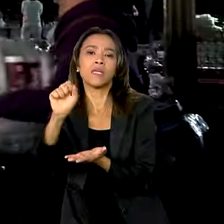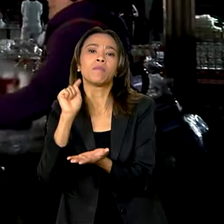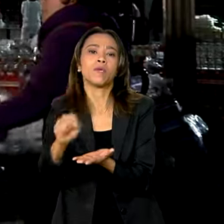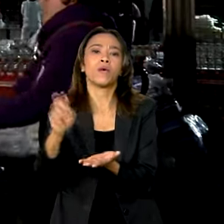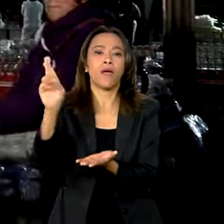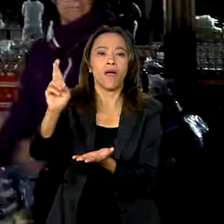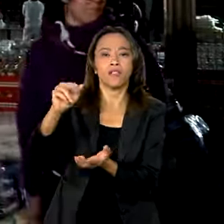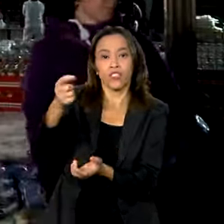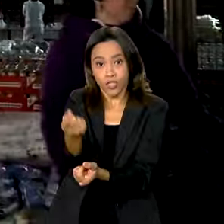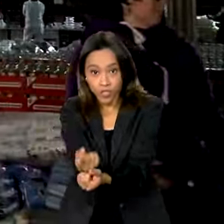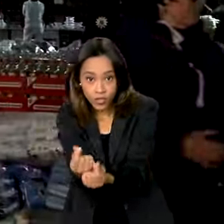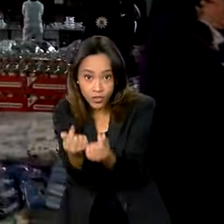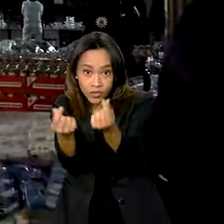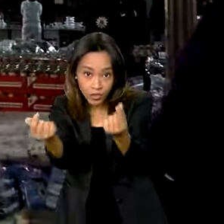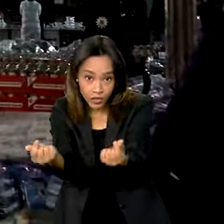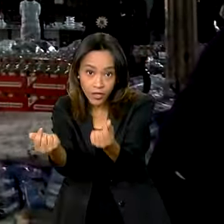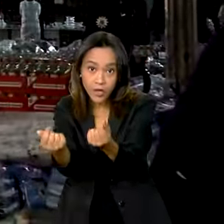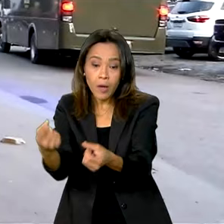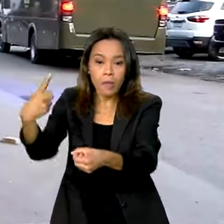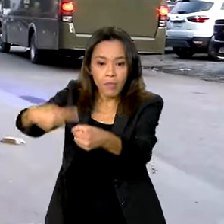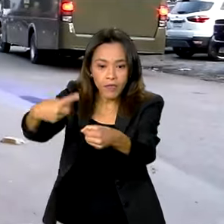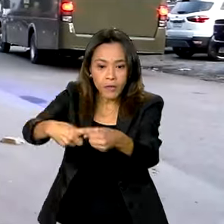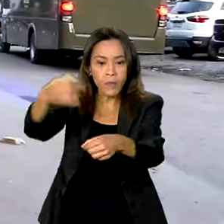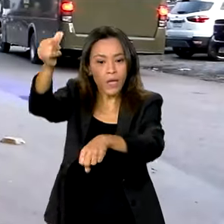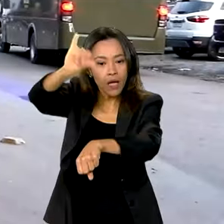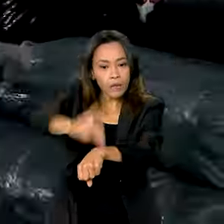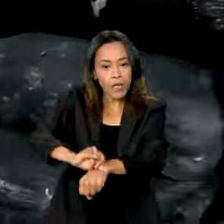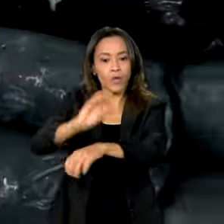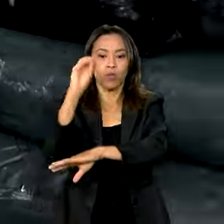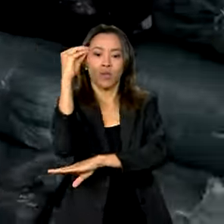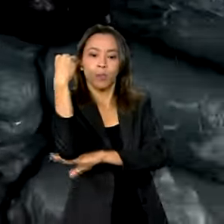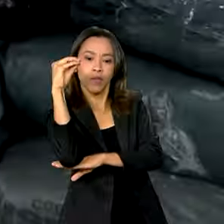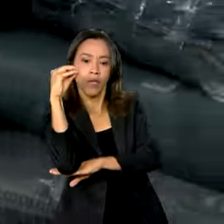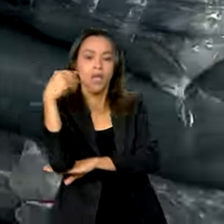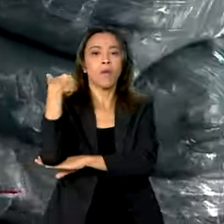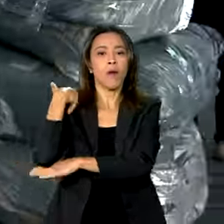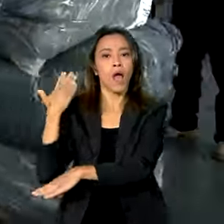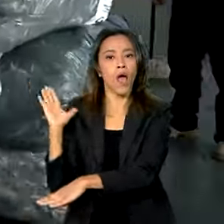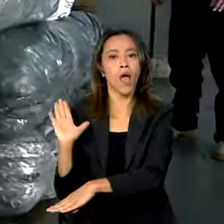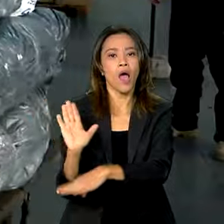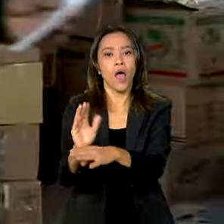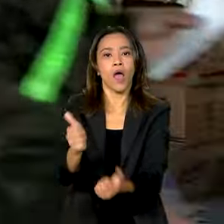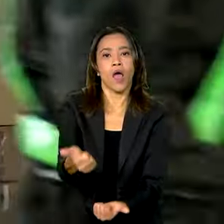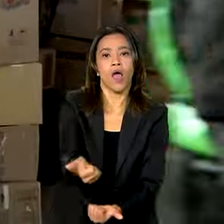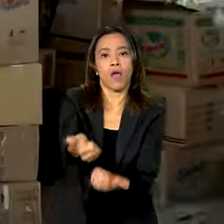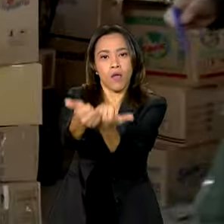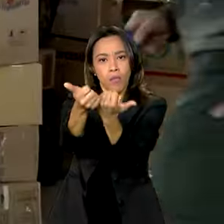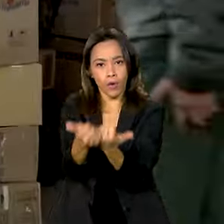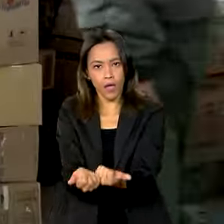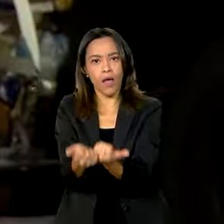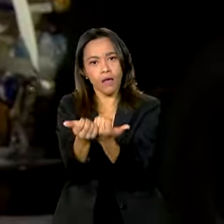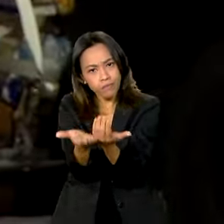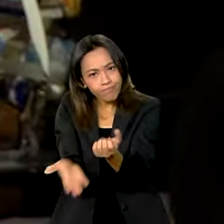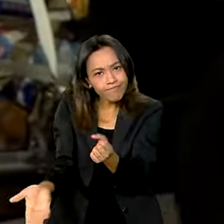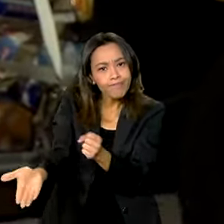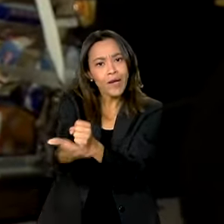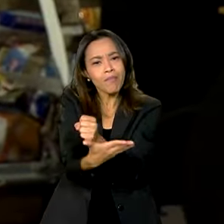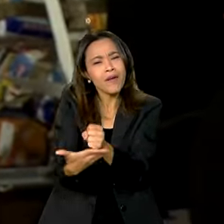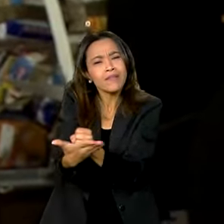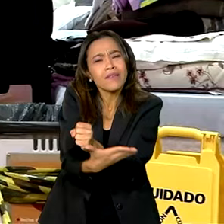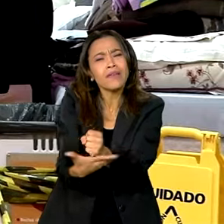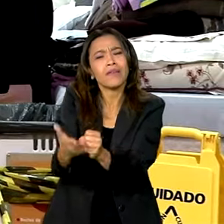recursos para a Prefeitura de Porto Alegre atender às demandas básicas da população por